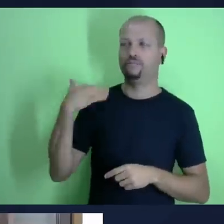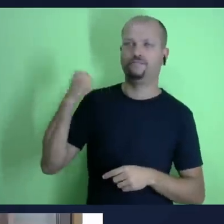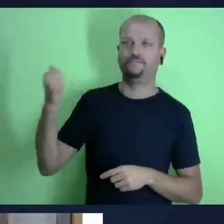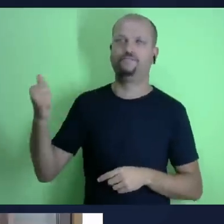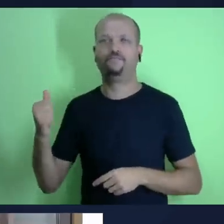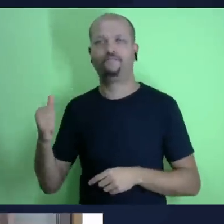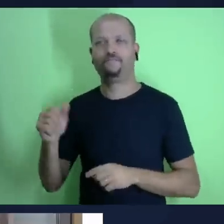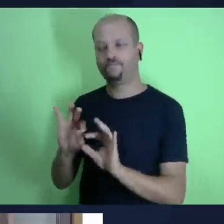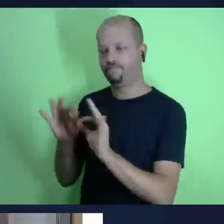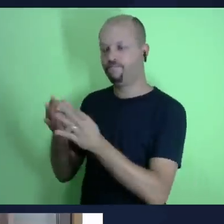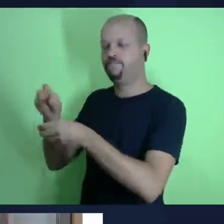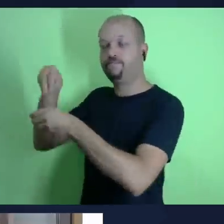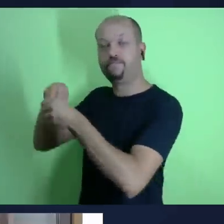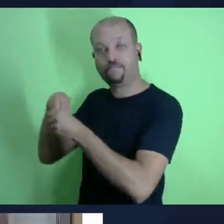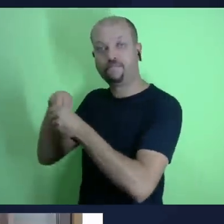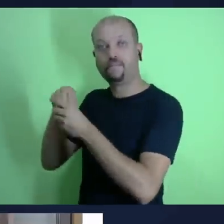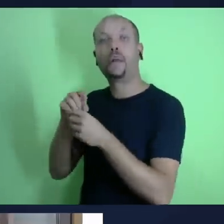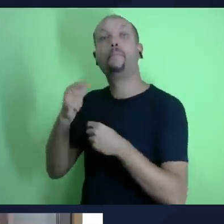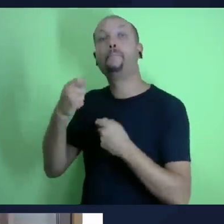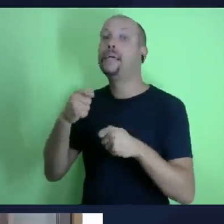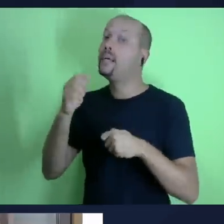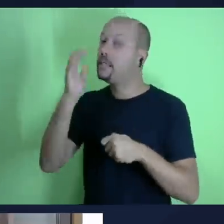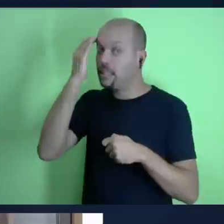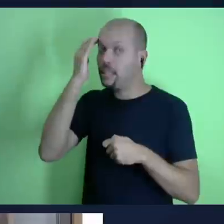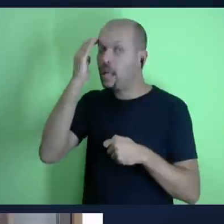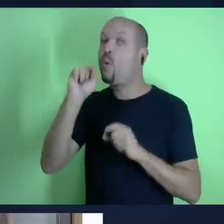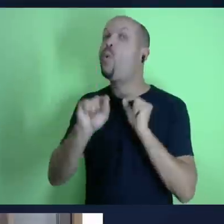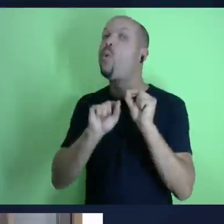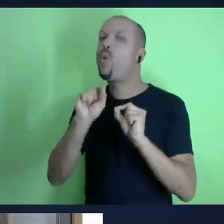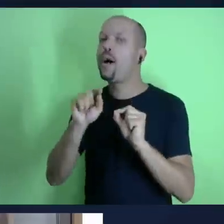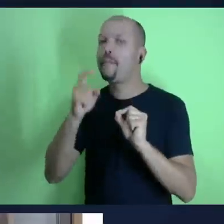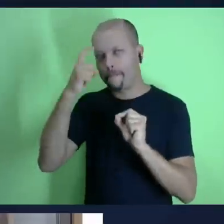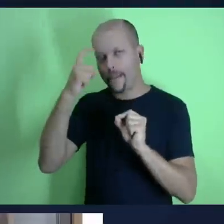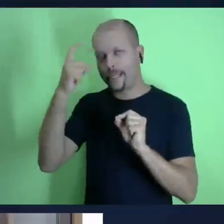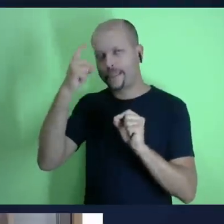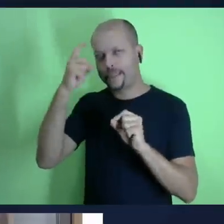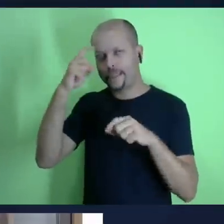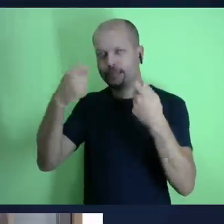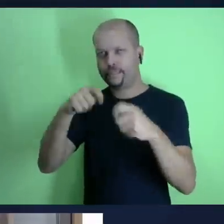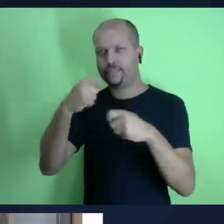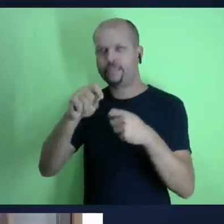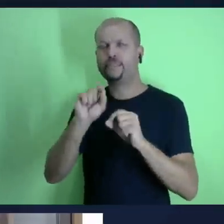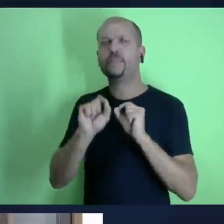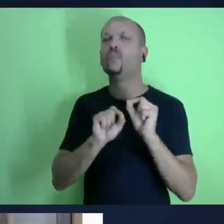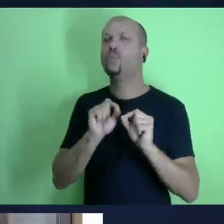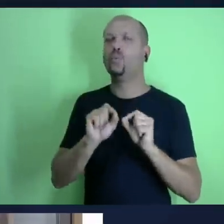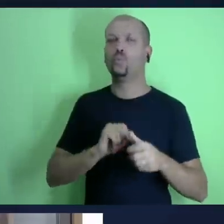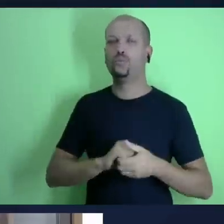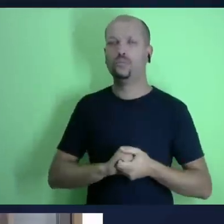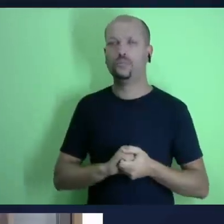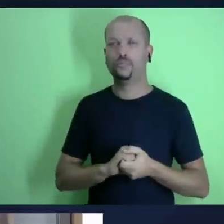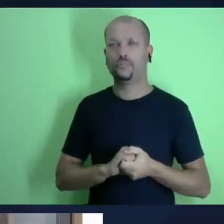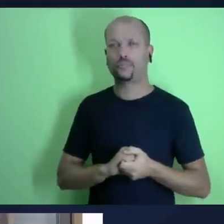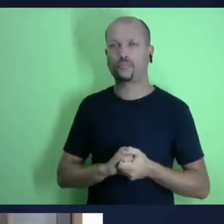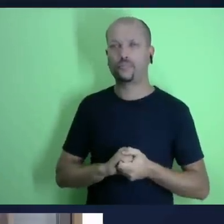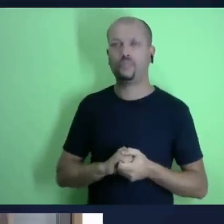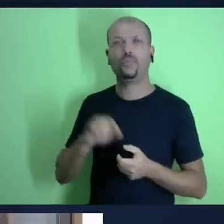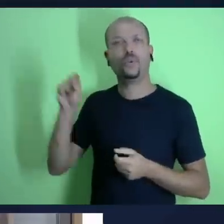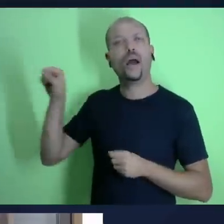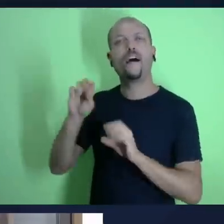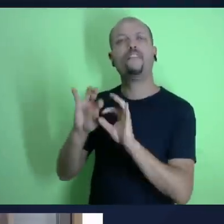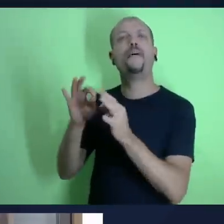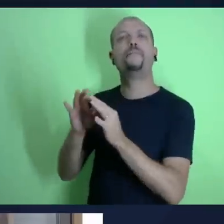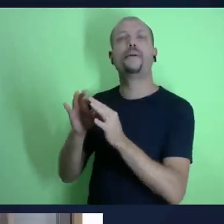oferece para que a gente possa refletir e oferecer para a família da terra aqui e fazer então uma junção das duas coisas